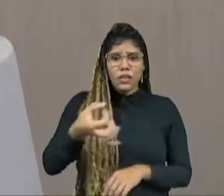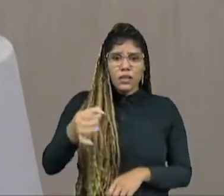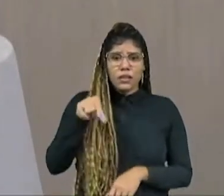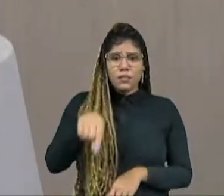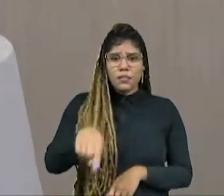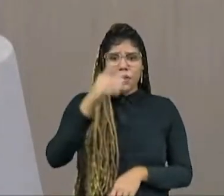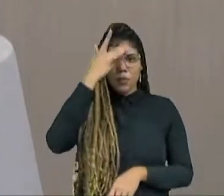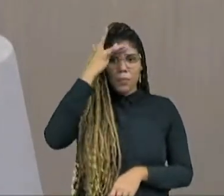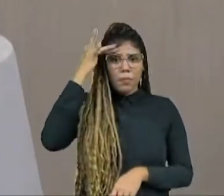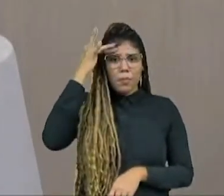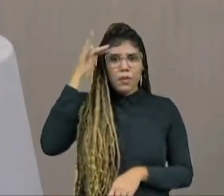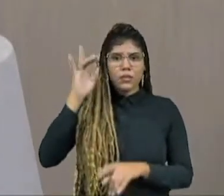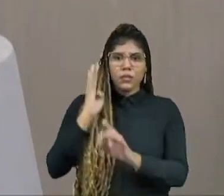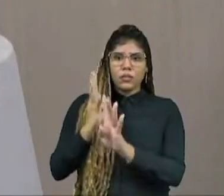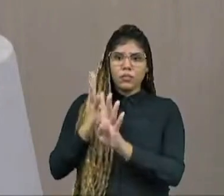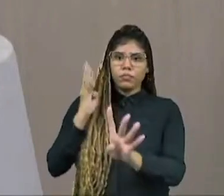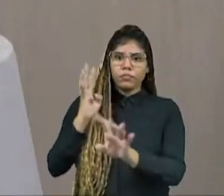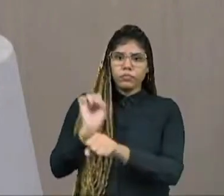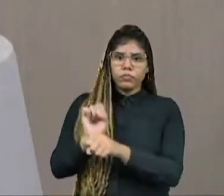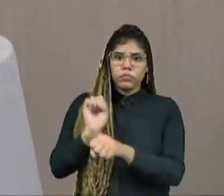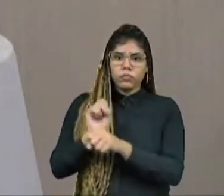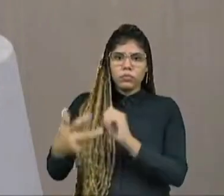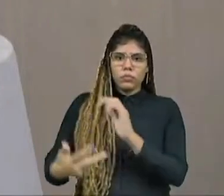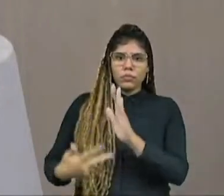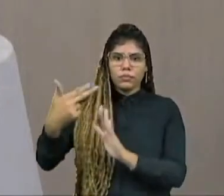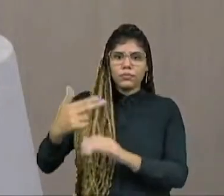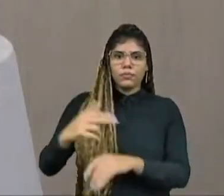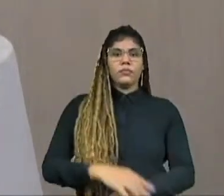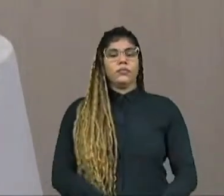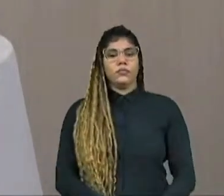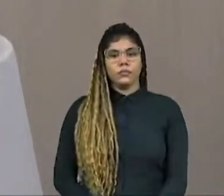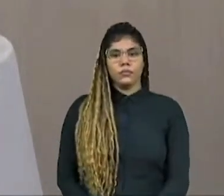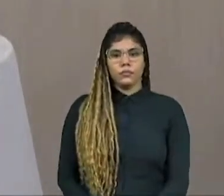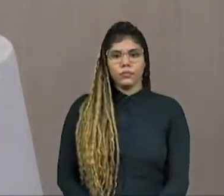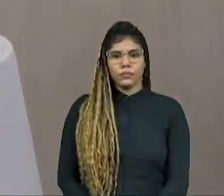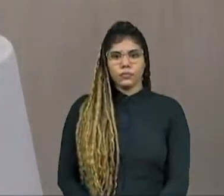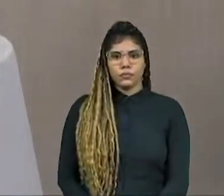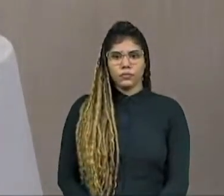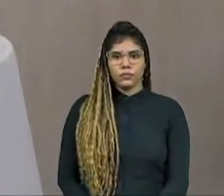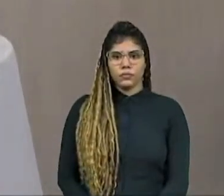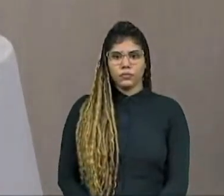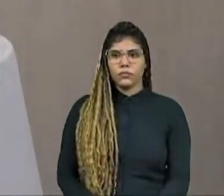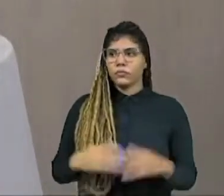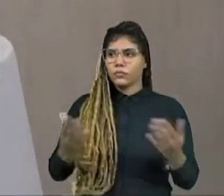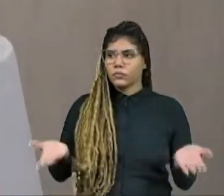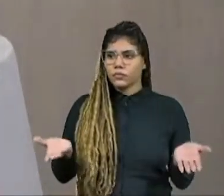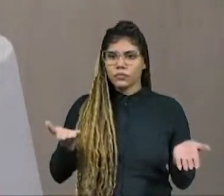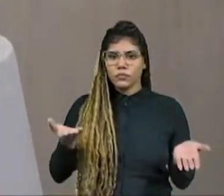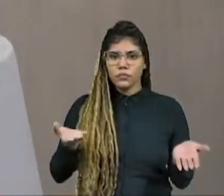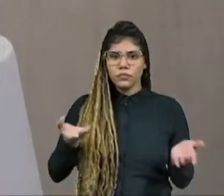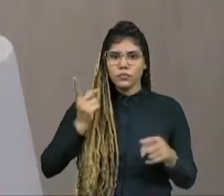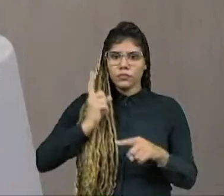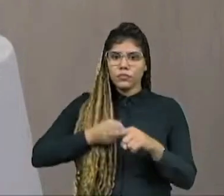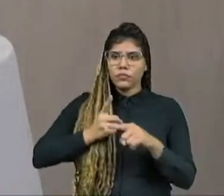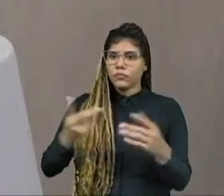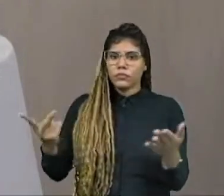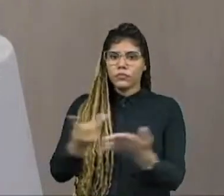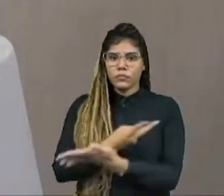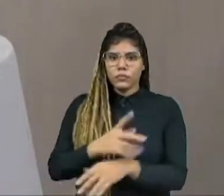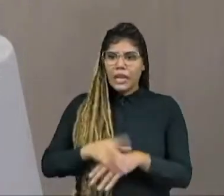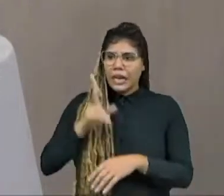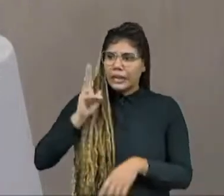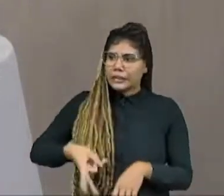mil pessoas estão na fila de espera por um procedimento. Surgiram de onde? Vamos sempre